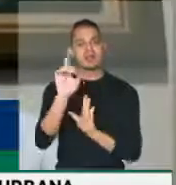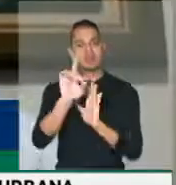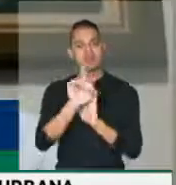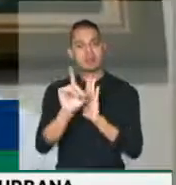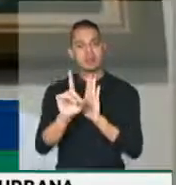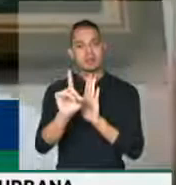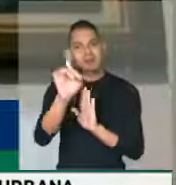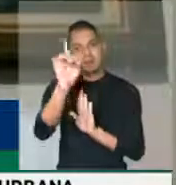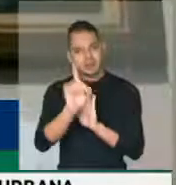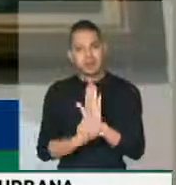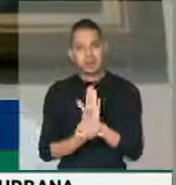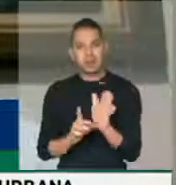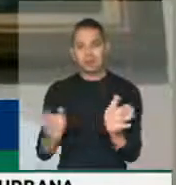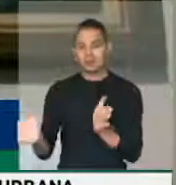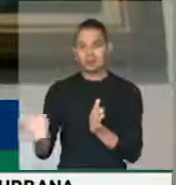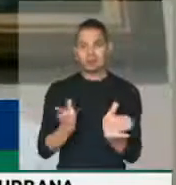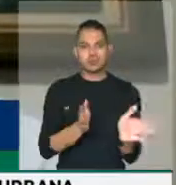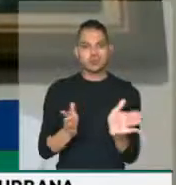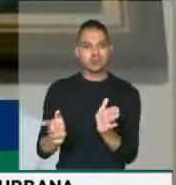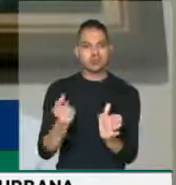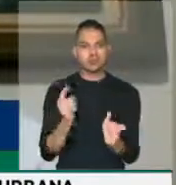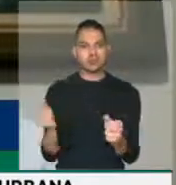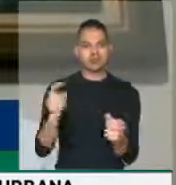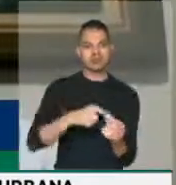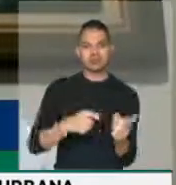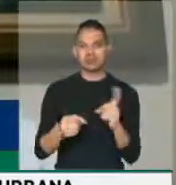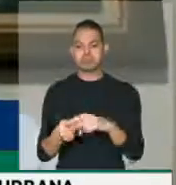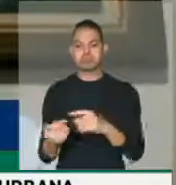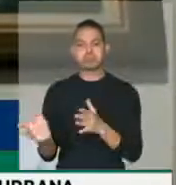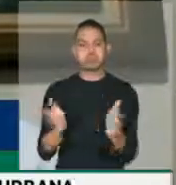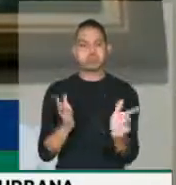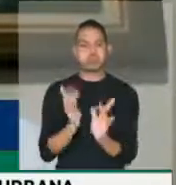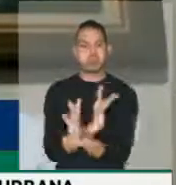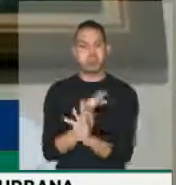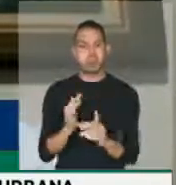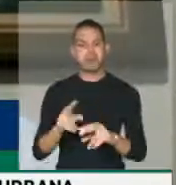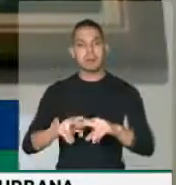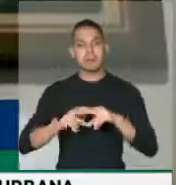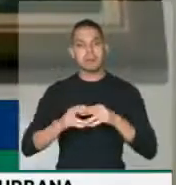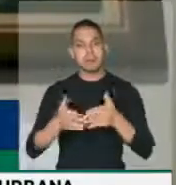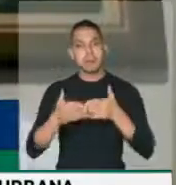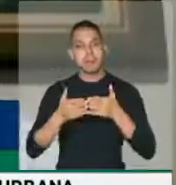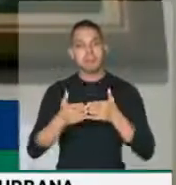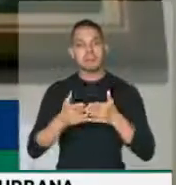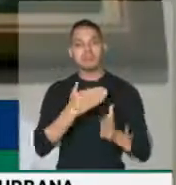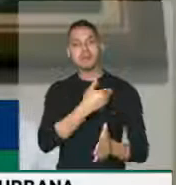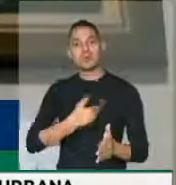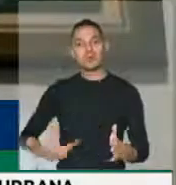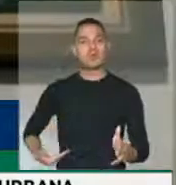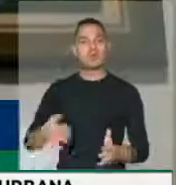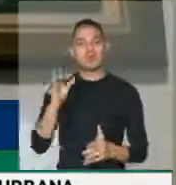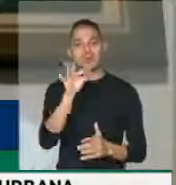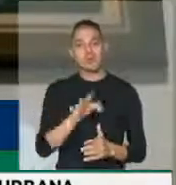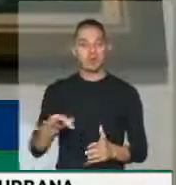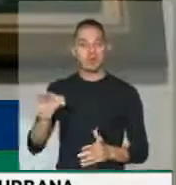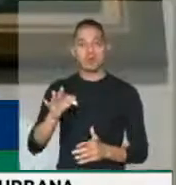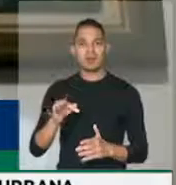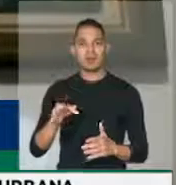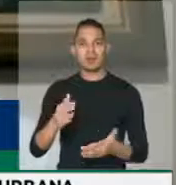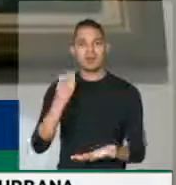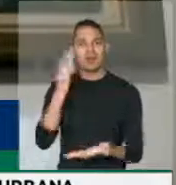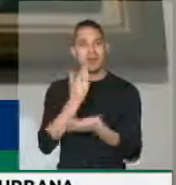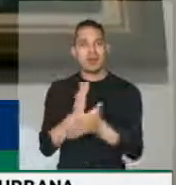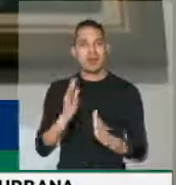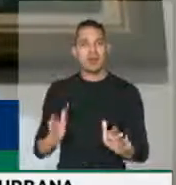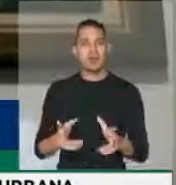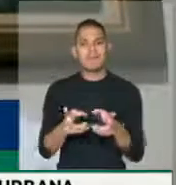liberdade, de ir e vir. Aproveito, por isso, para fazer um apelo ao governo federal, elimine